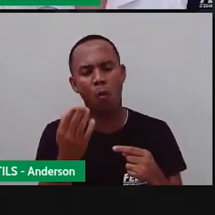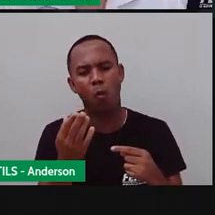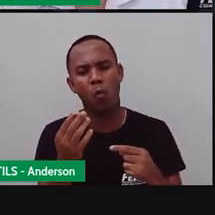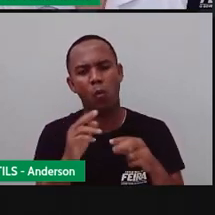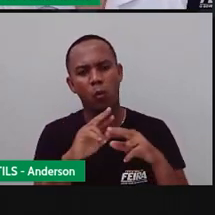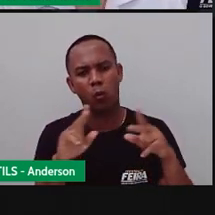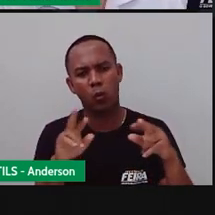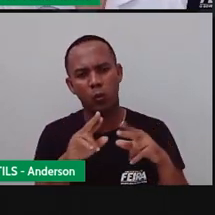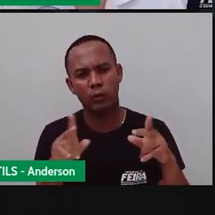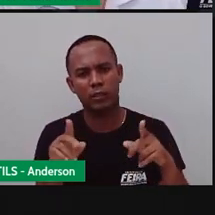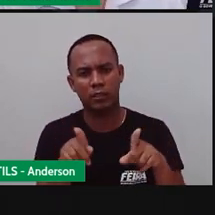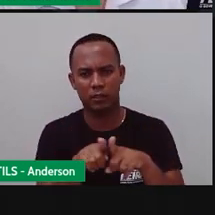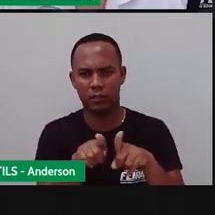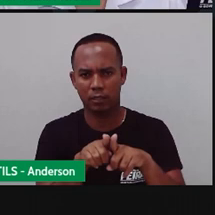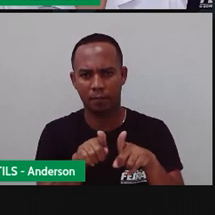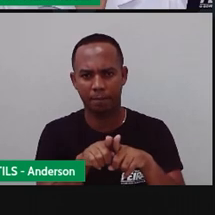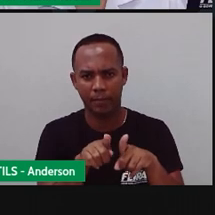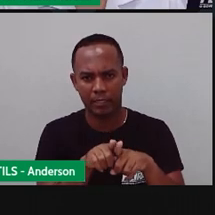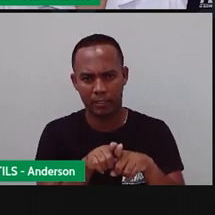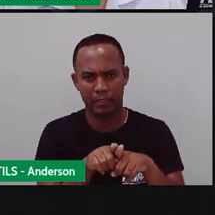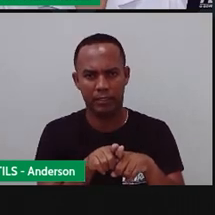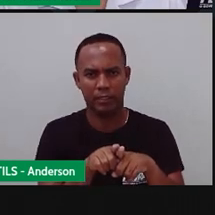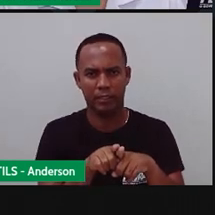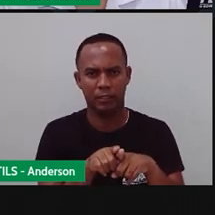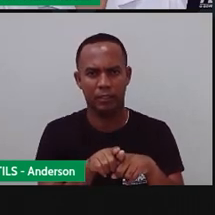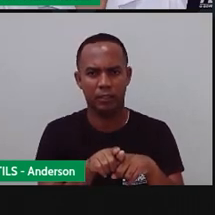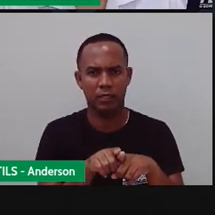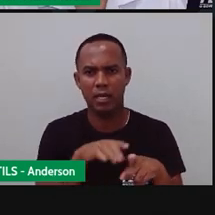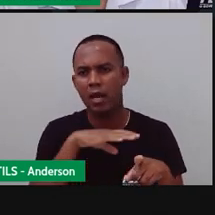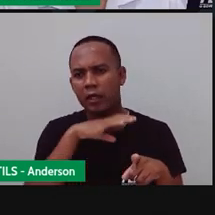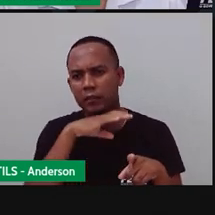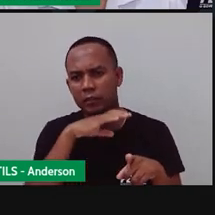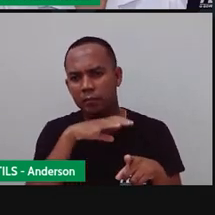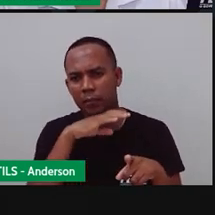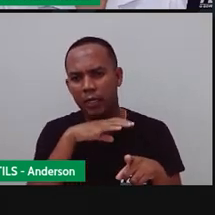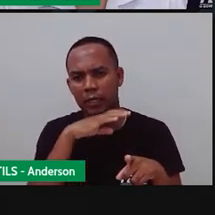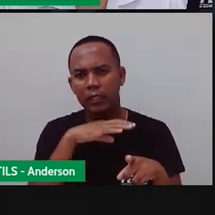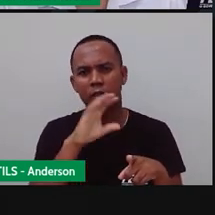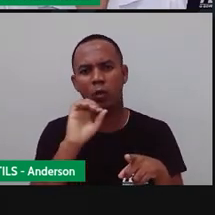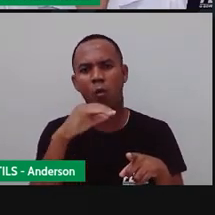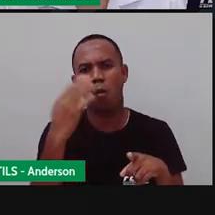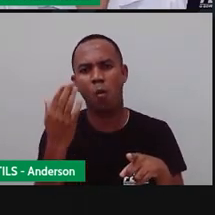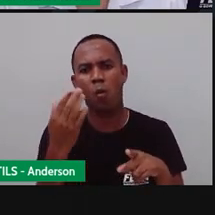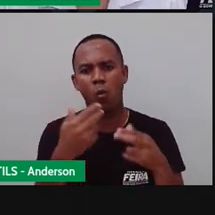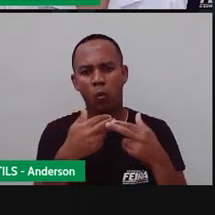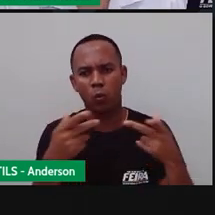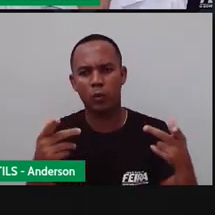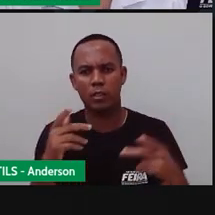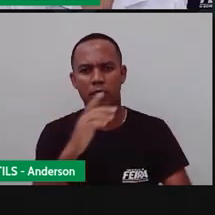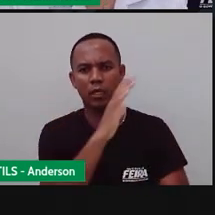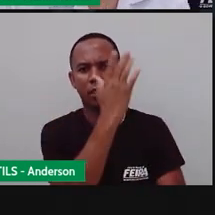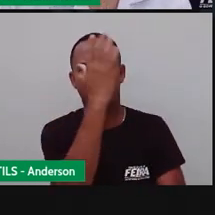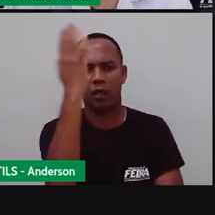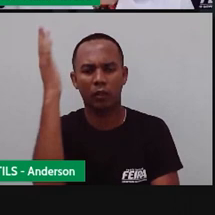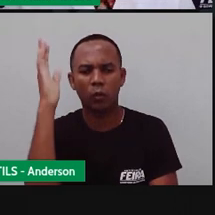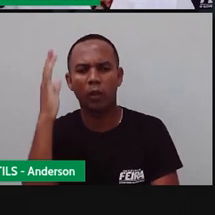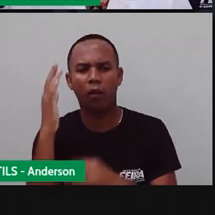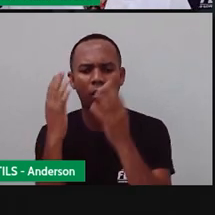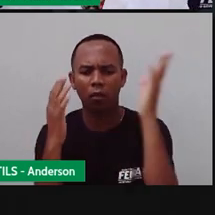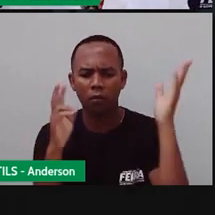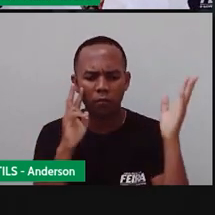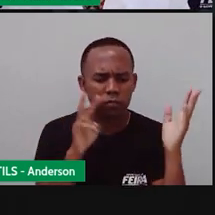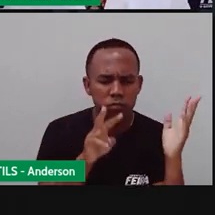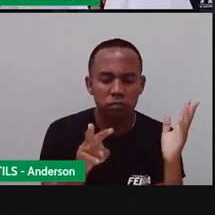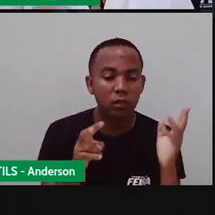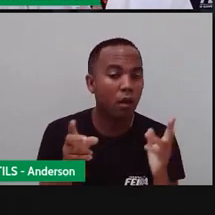ação ou aqueles emitidos por objetos, animais e fenômenos do quê? Da natureza. Então, a tá falando muito aqui,